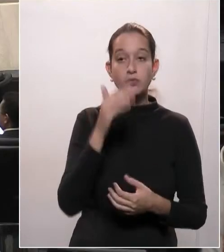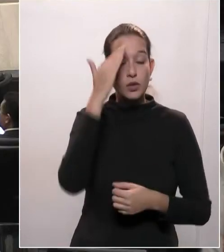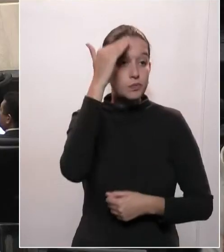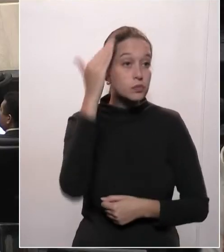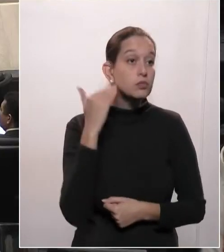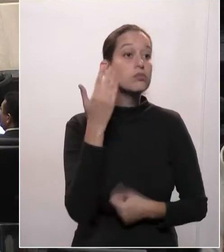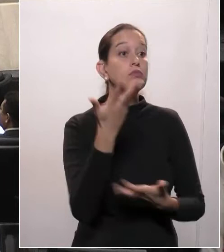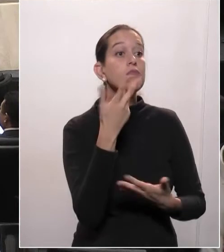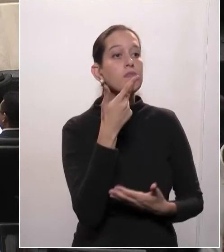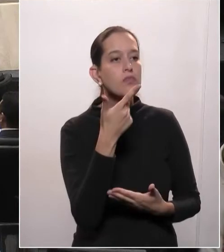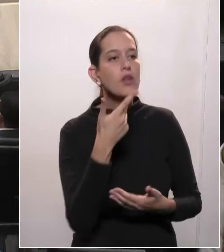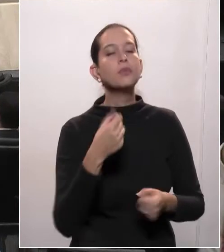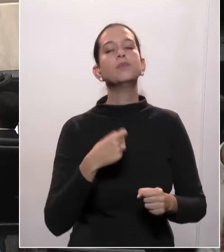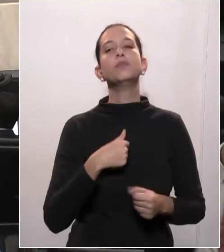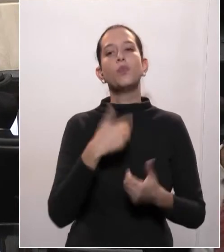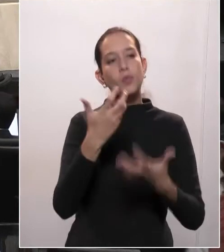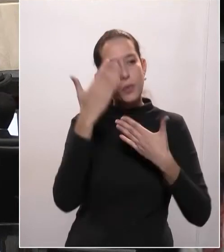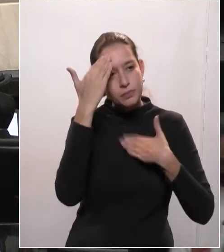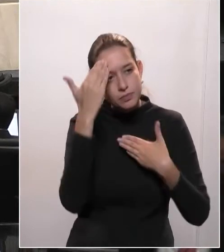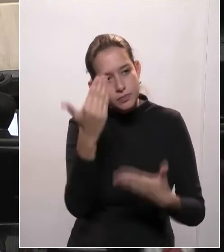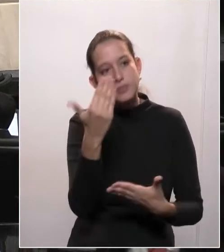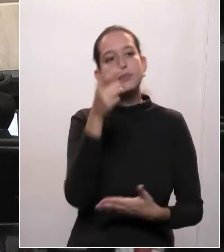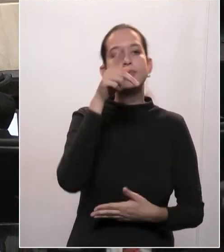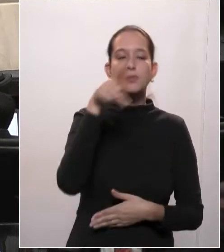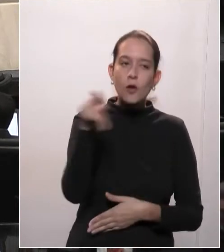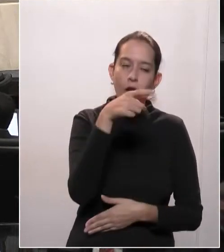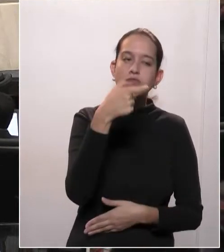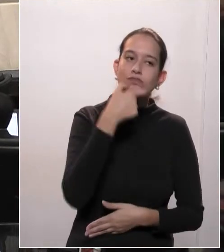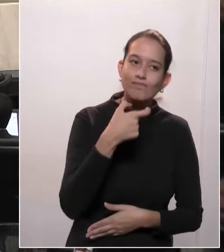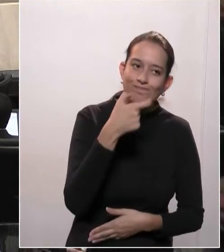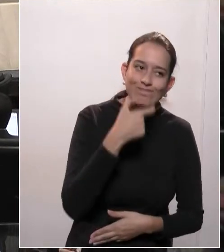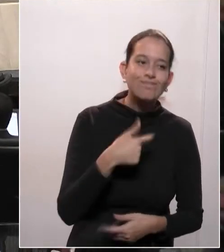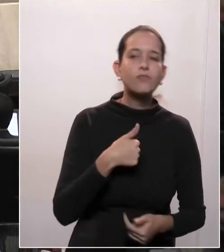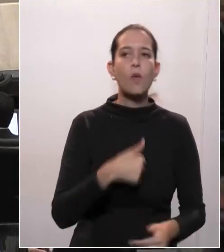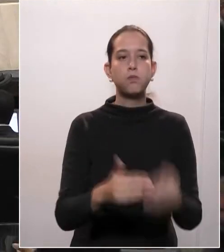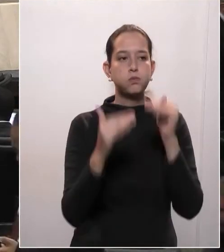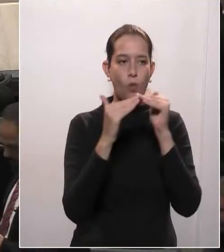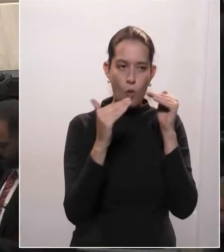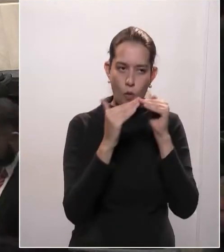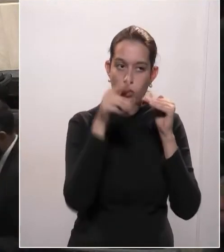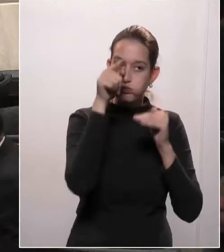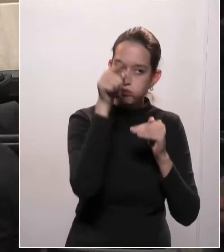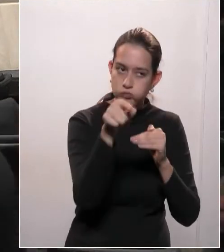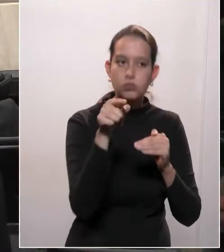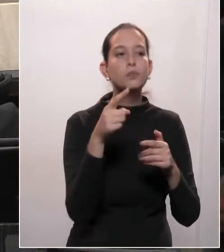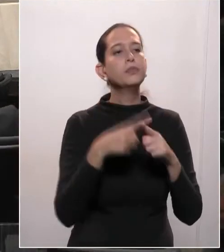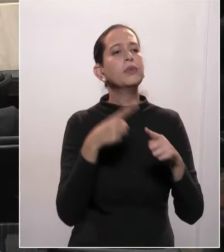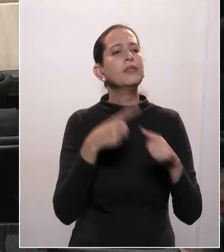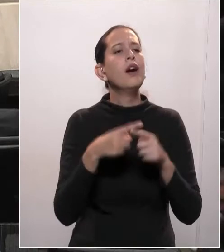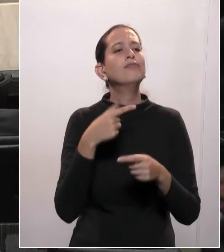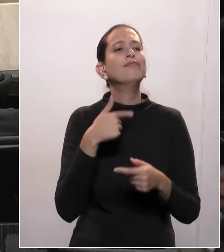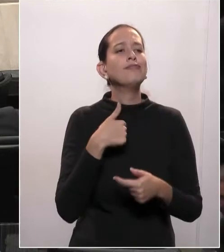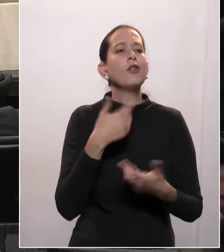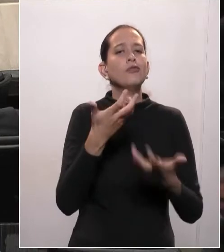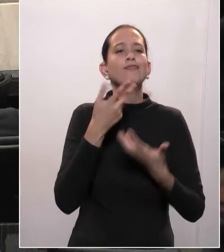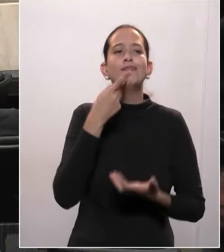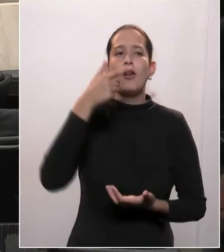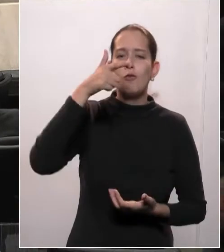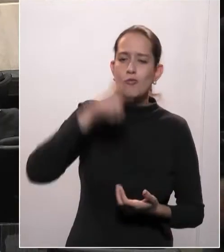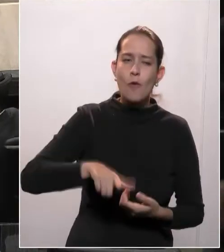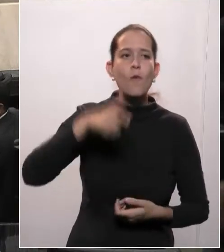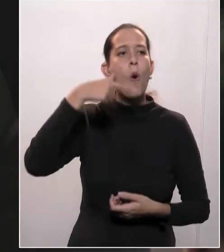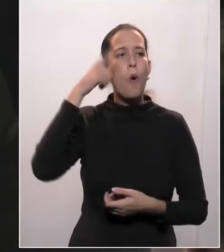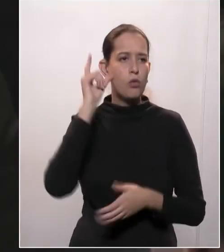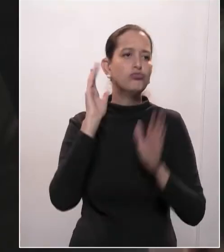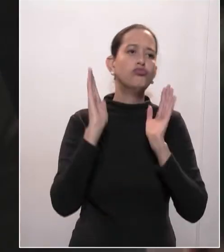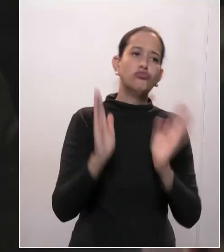professor Lemos, eu também quero me somar ao seu pronunciamento e voltar a falar aqui, comentava isso no dia de ontem, o momento